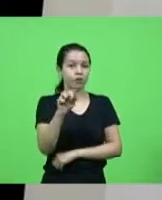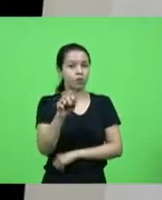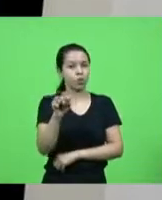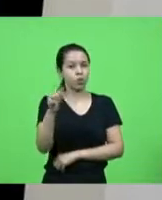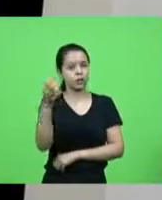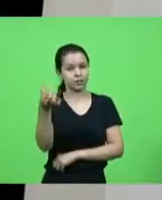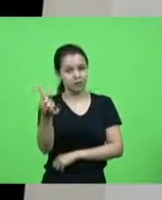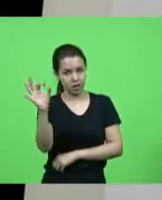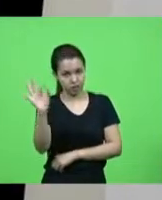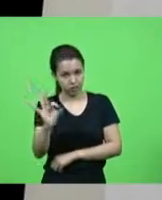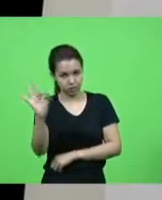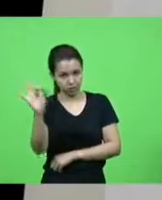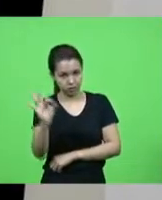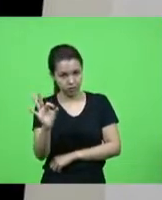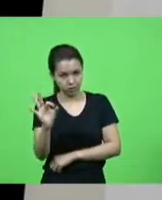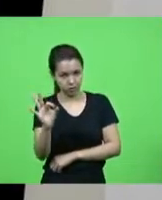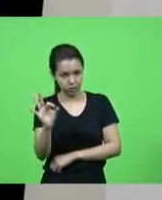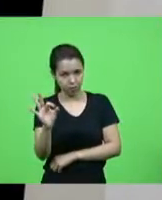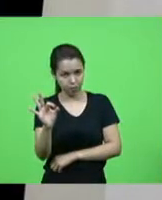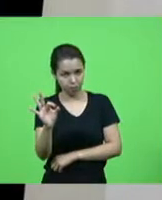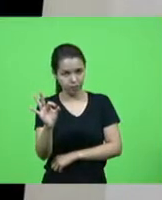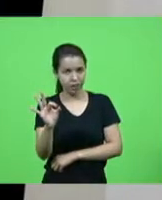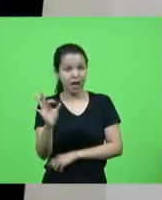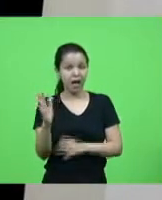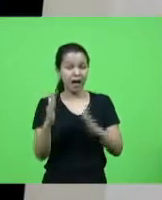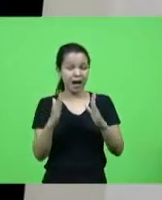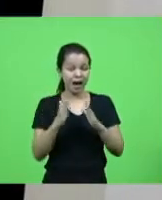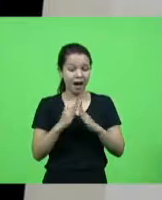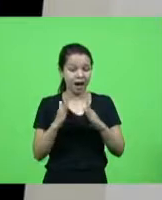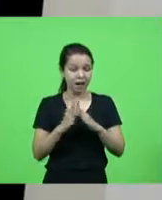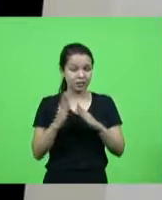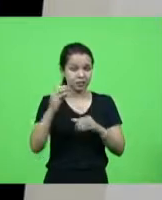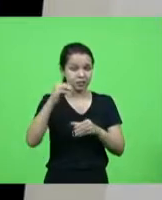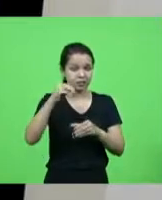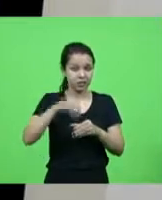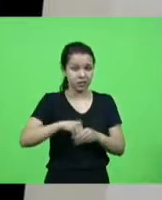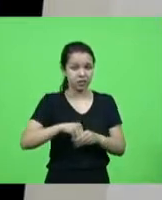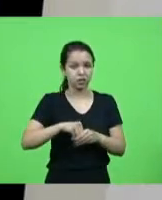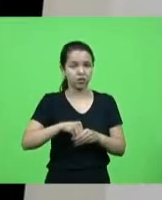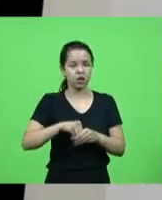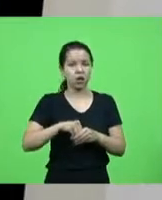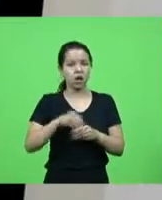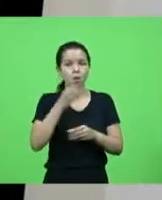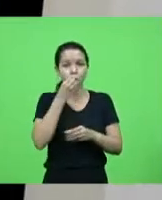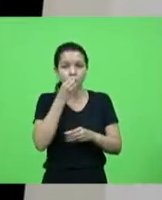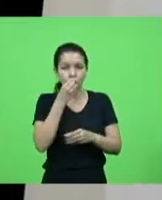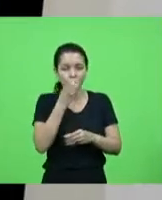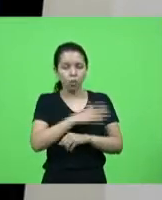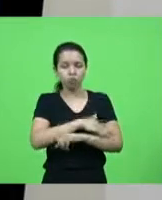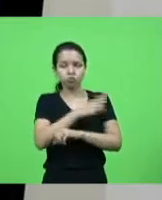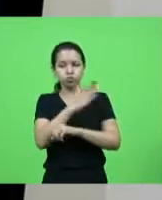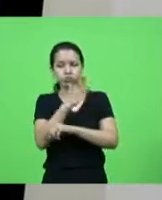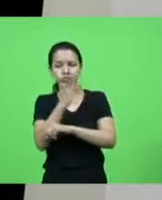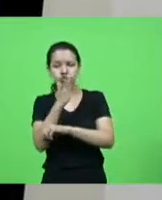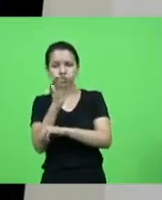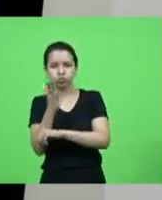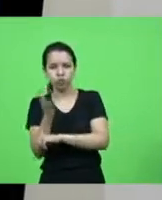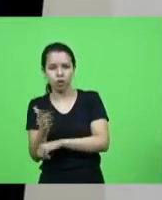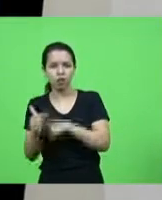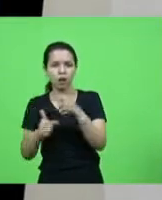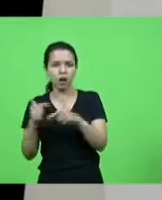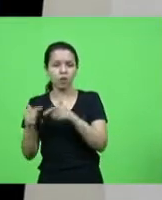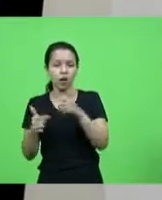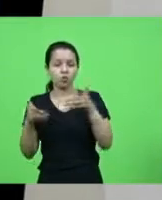na casa o lugar onde era é tão gostoso quando a gente chega depois de um dia de expediente de trabalho no aconchego do lar